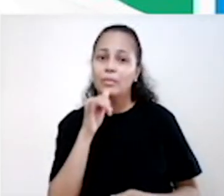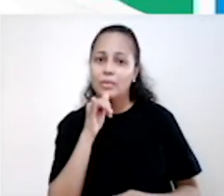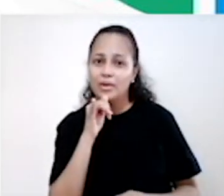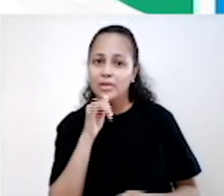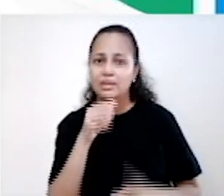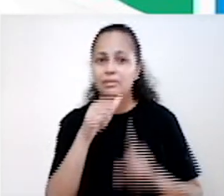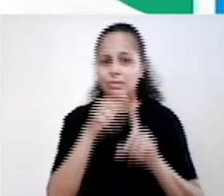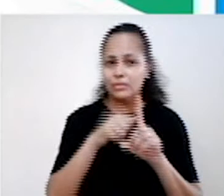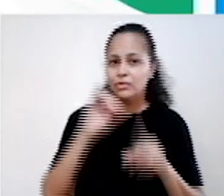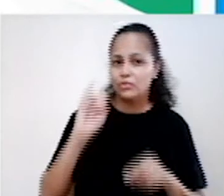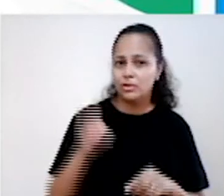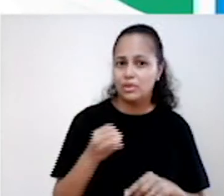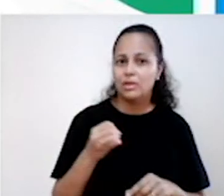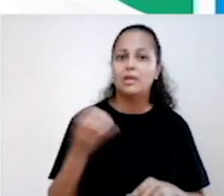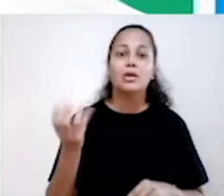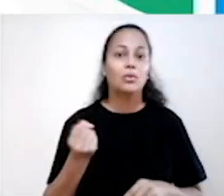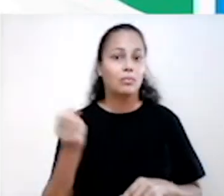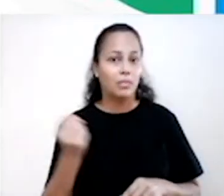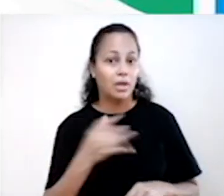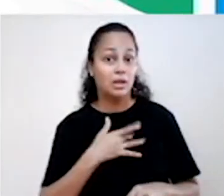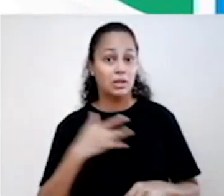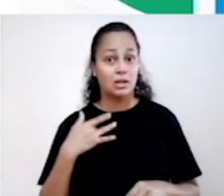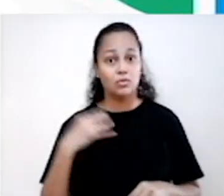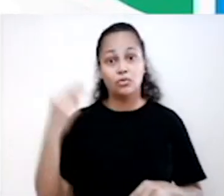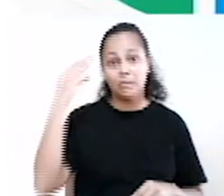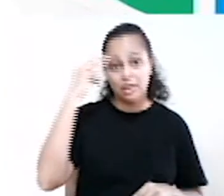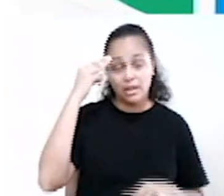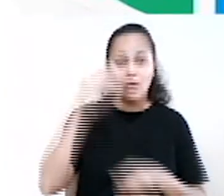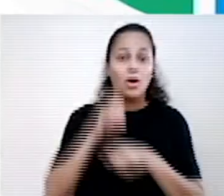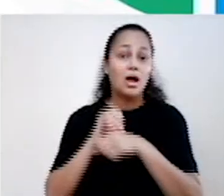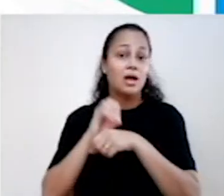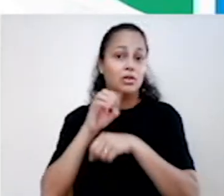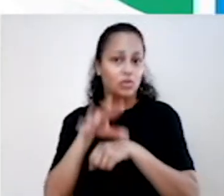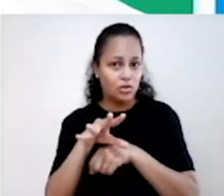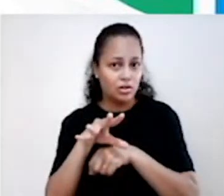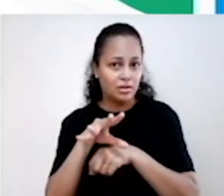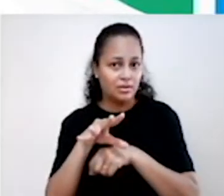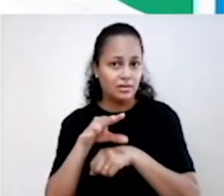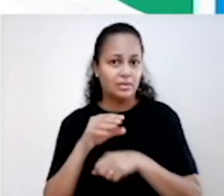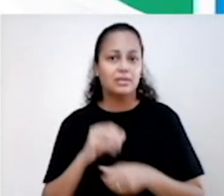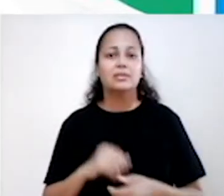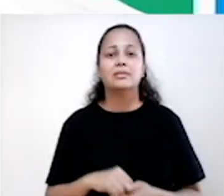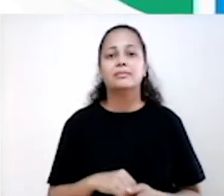campanha